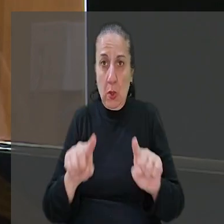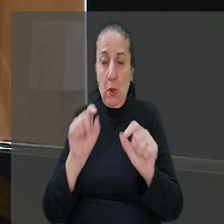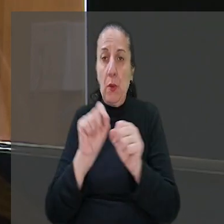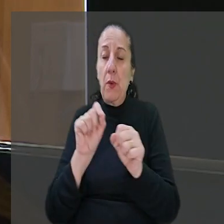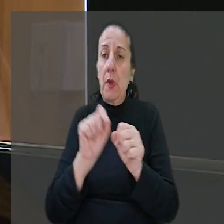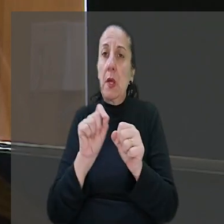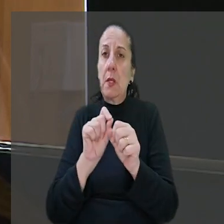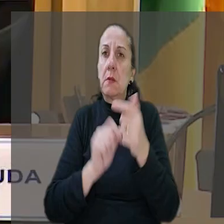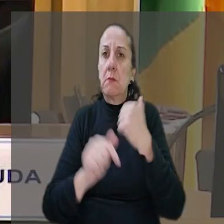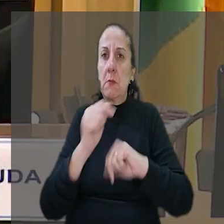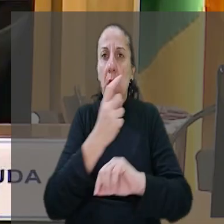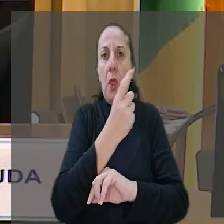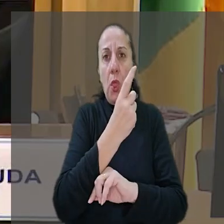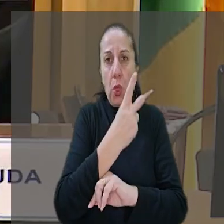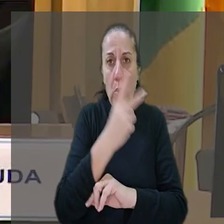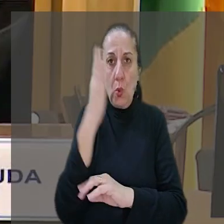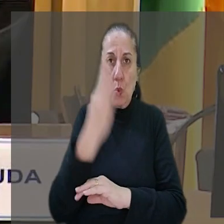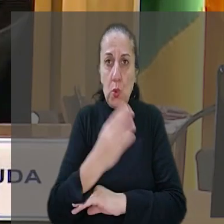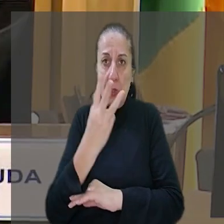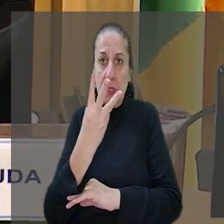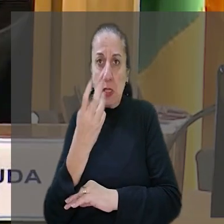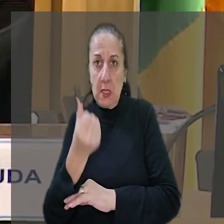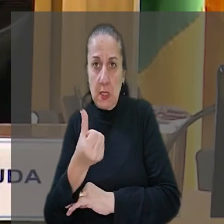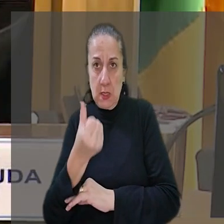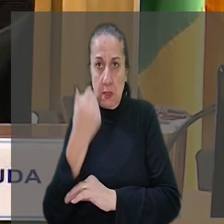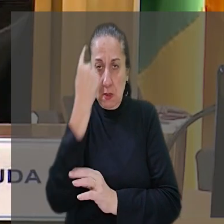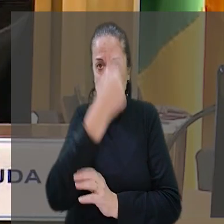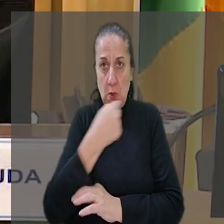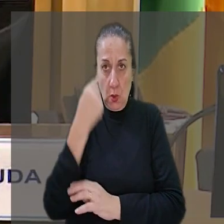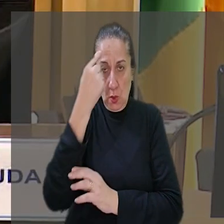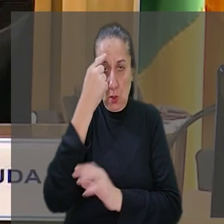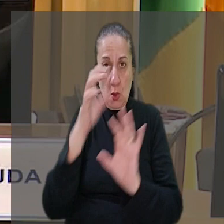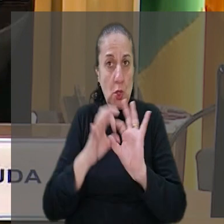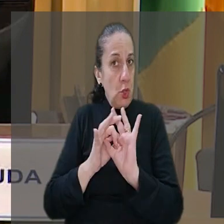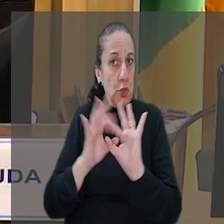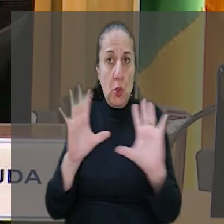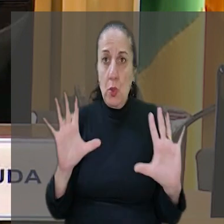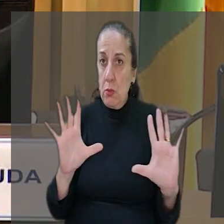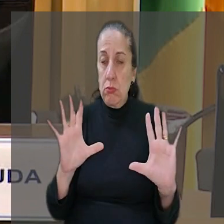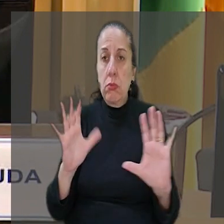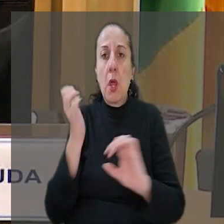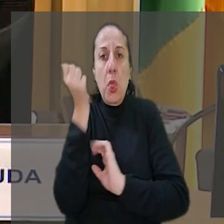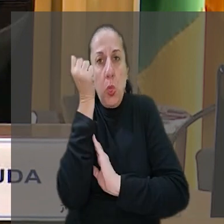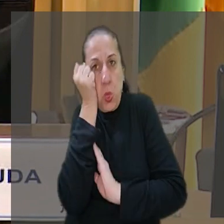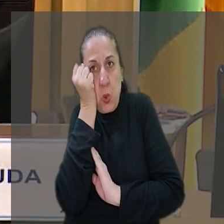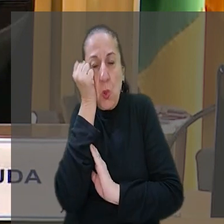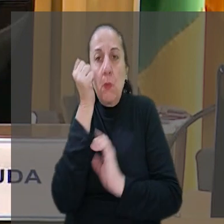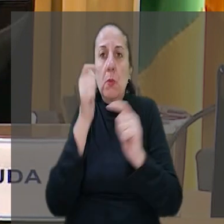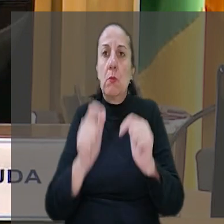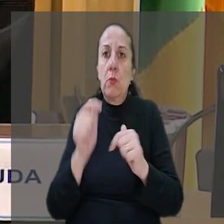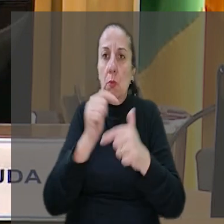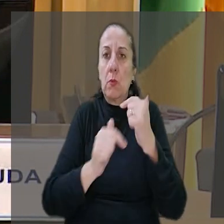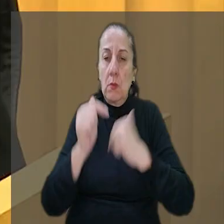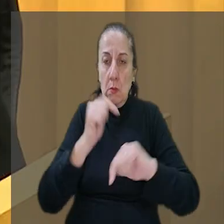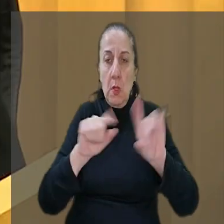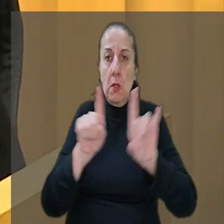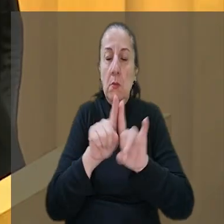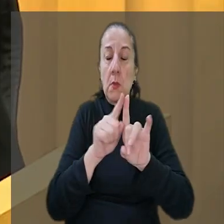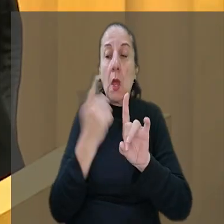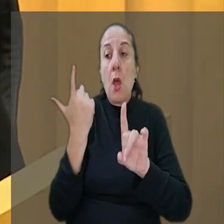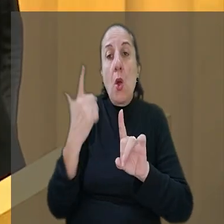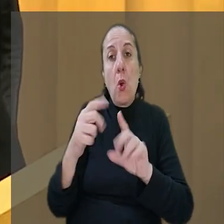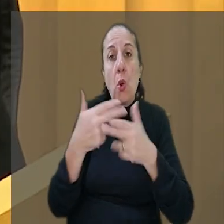exerciam jornada de 12 por 36 e que elas ficavam à disposição e pernoitavam no local de trabalho.